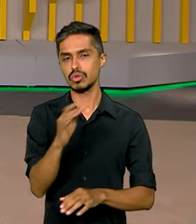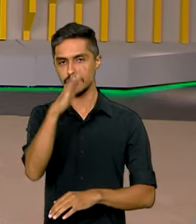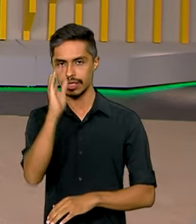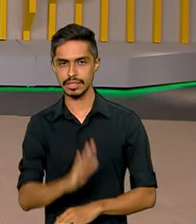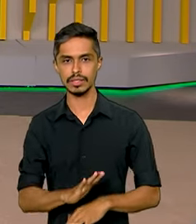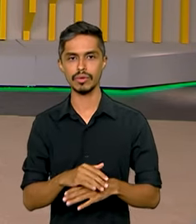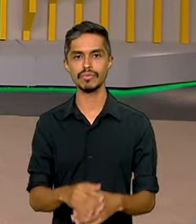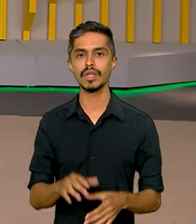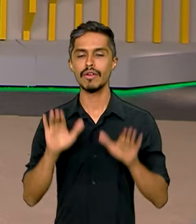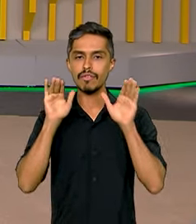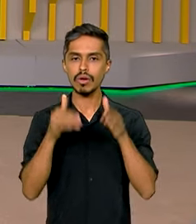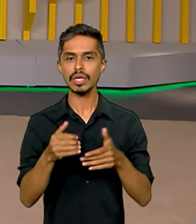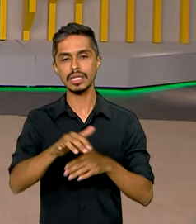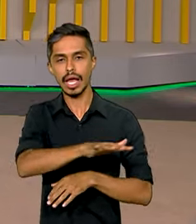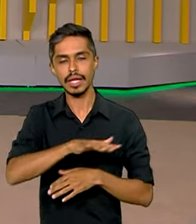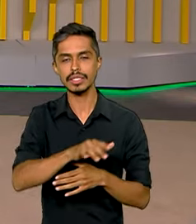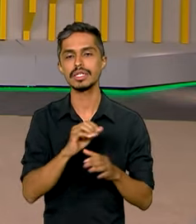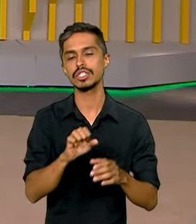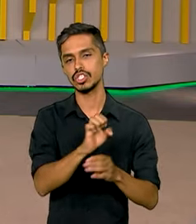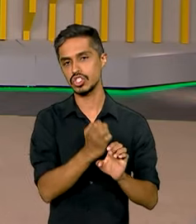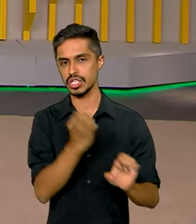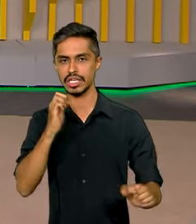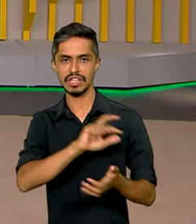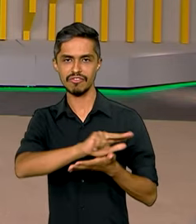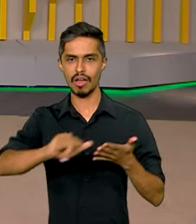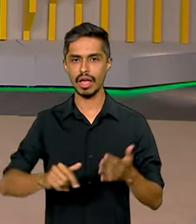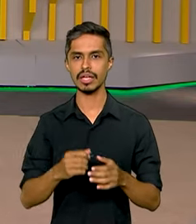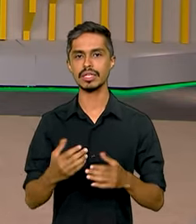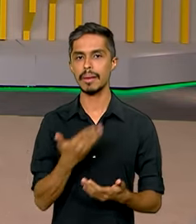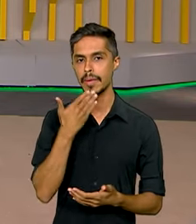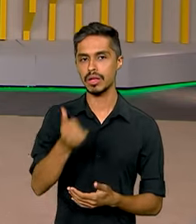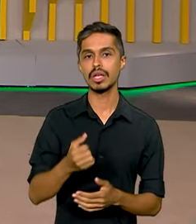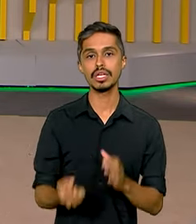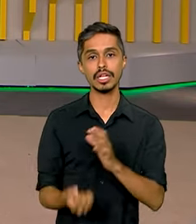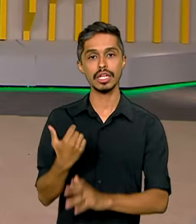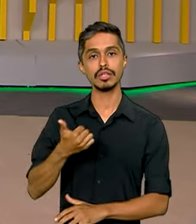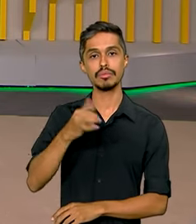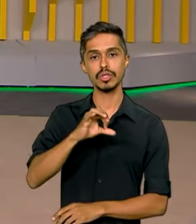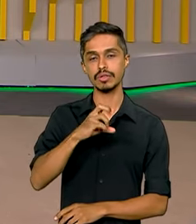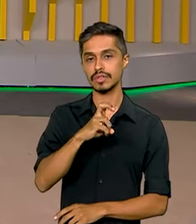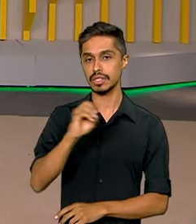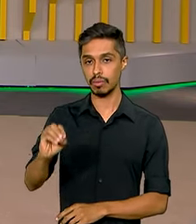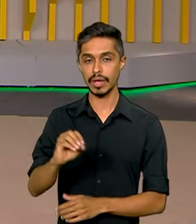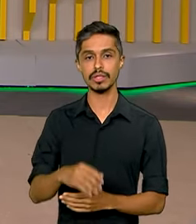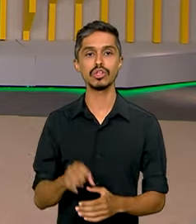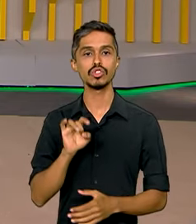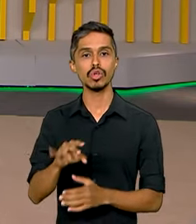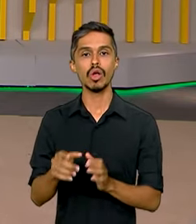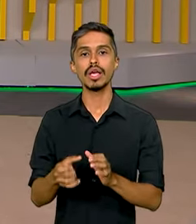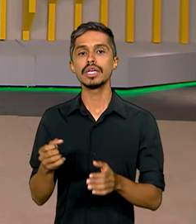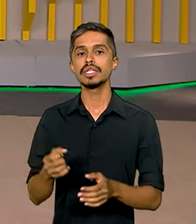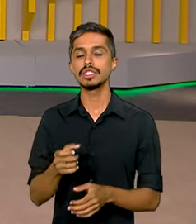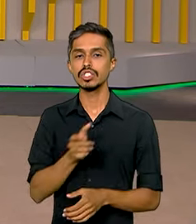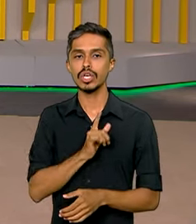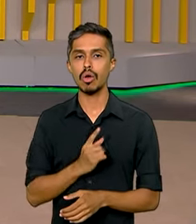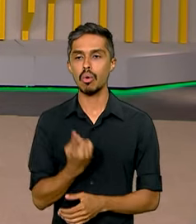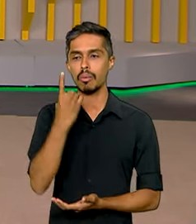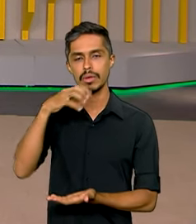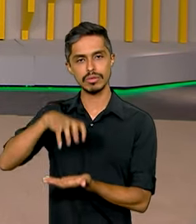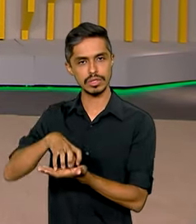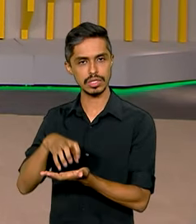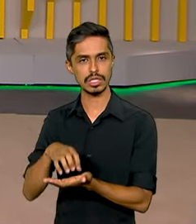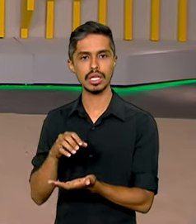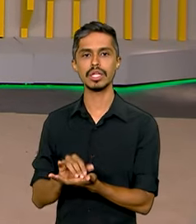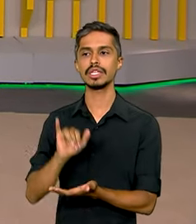especializado na formação na área de engenharias. Criado em 1950, só existia uma unidade do